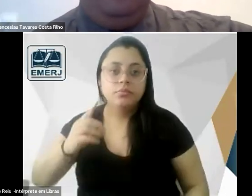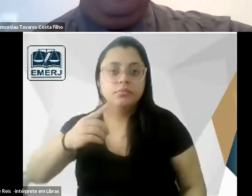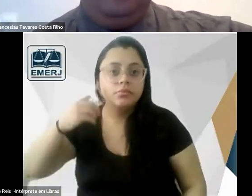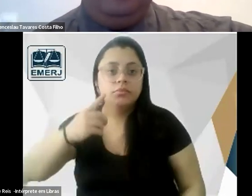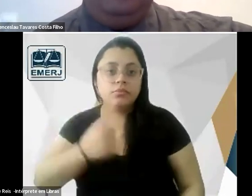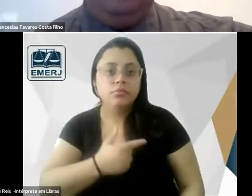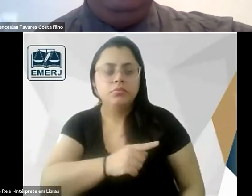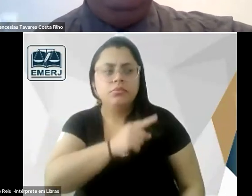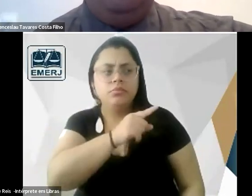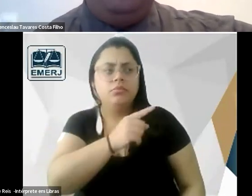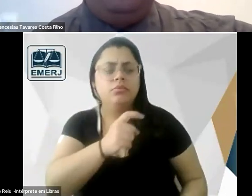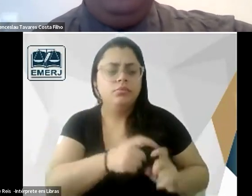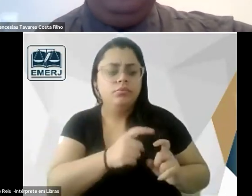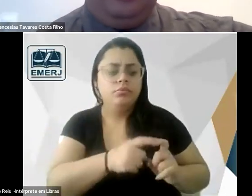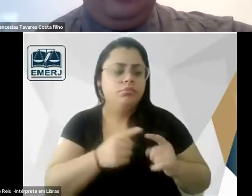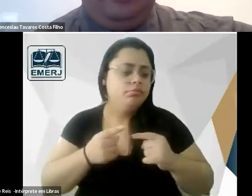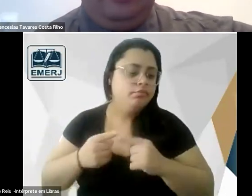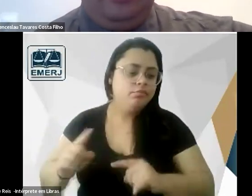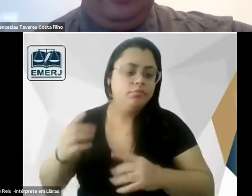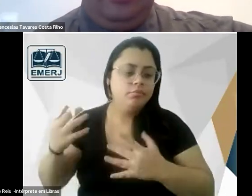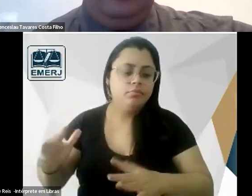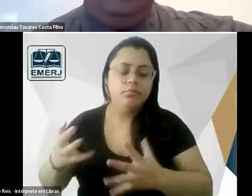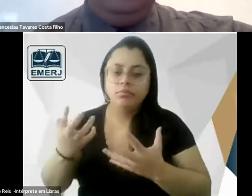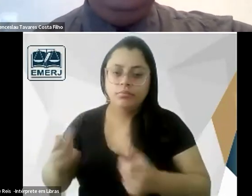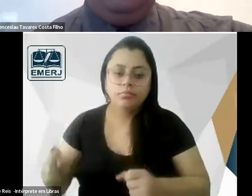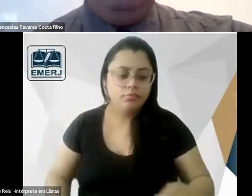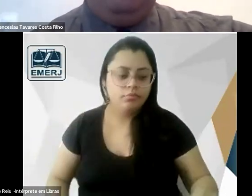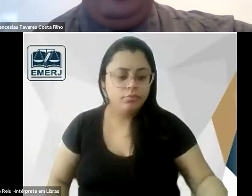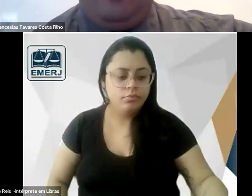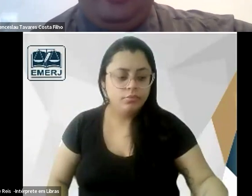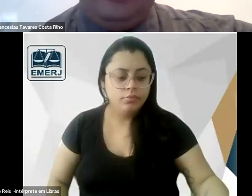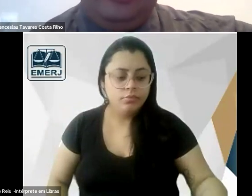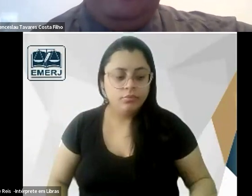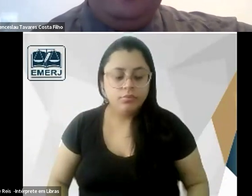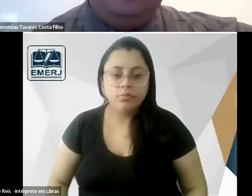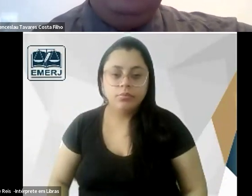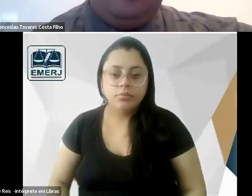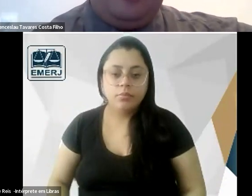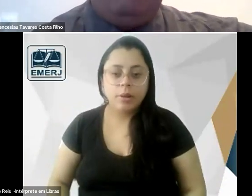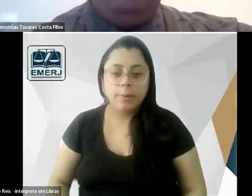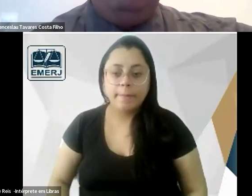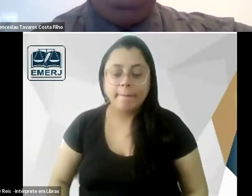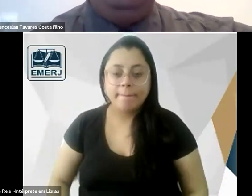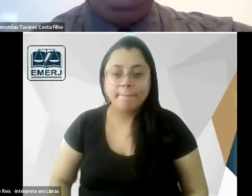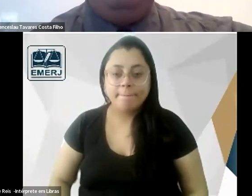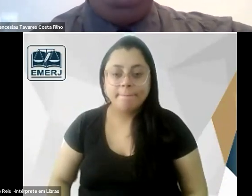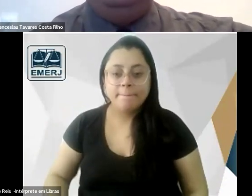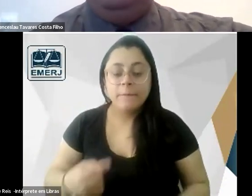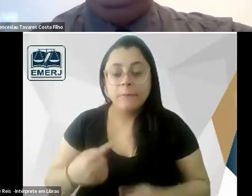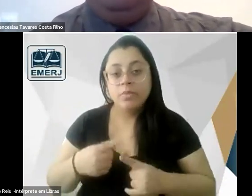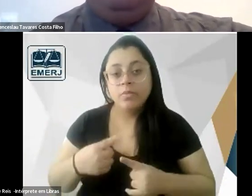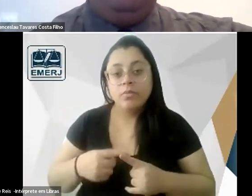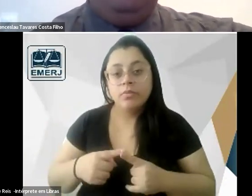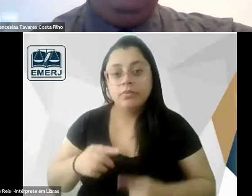uma doutor Malaquias que se opõe à aprovação da subvenção ao argumento de que a